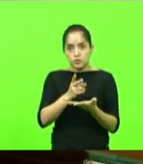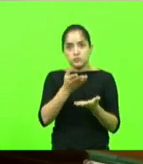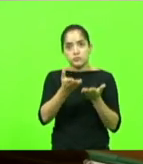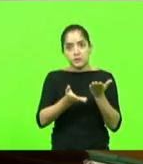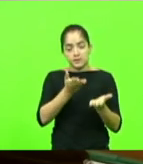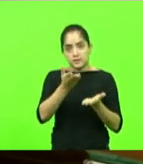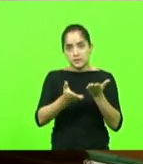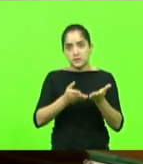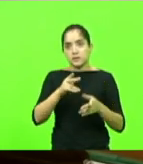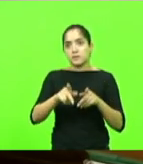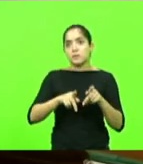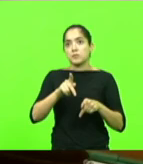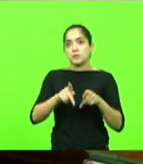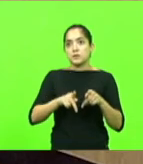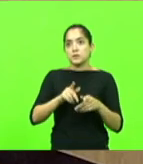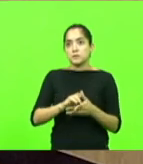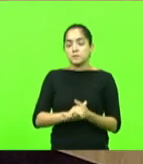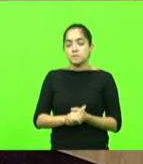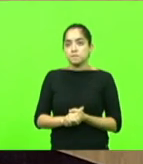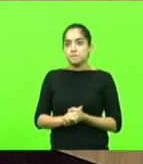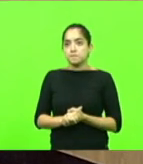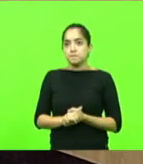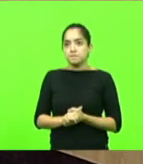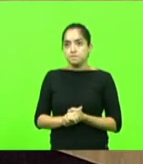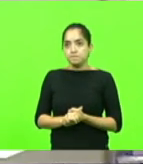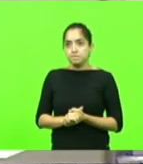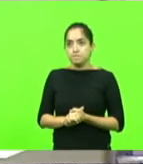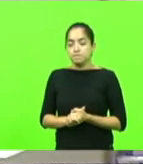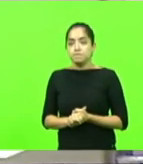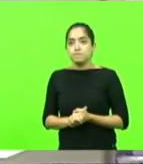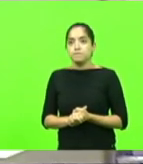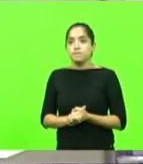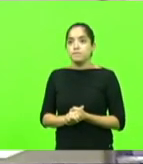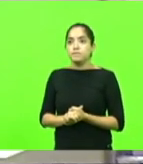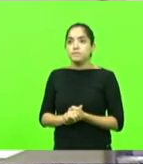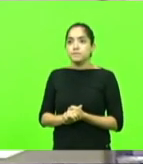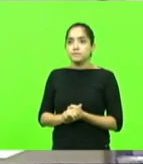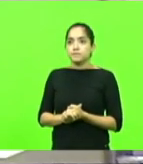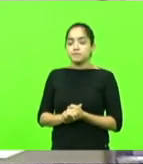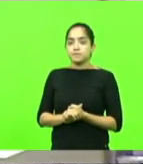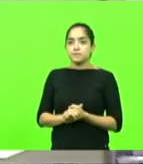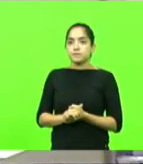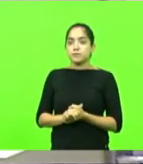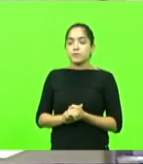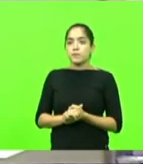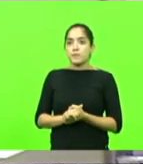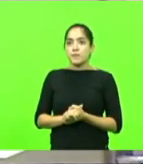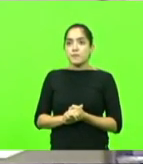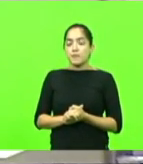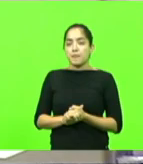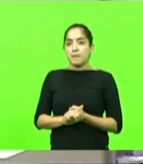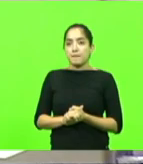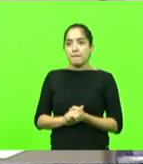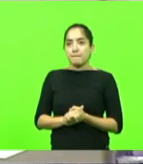população. Obrigado, presidente. Obrigado, deputado Padre Pedro Baldeceira.